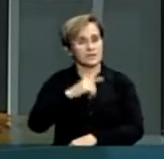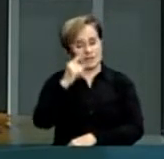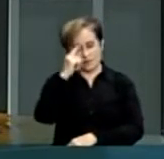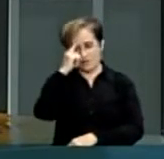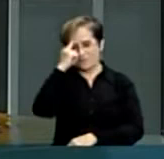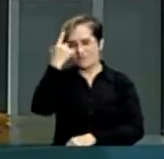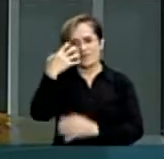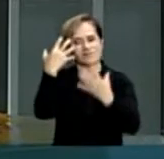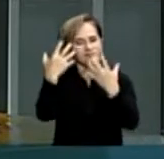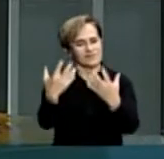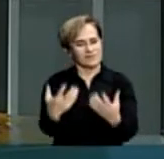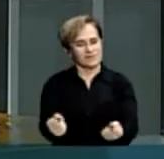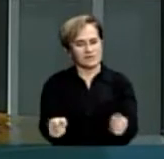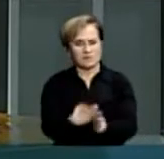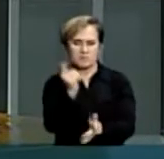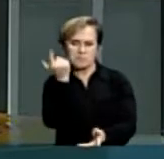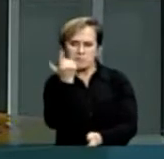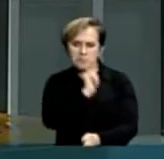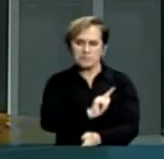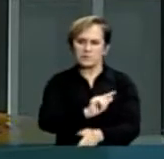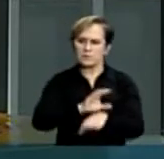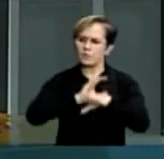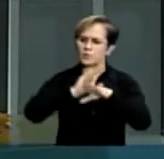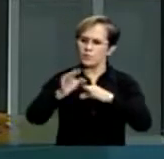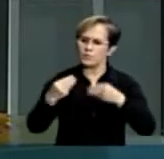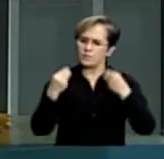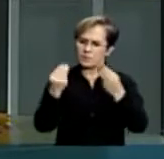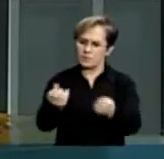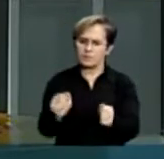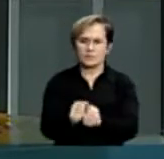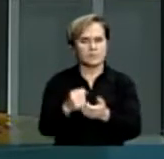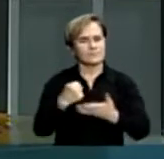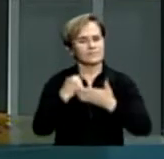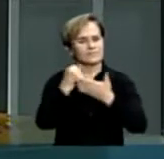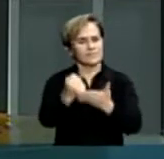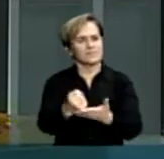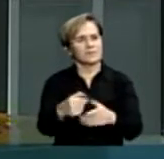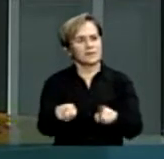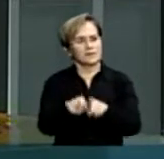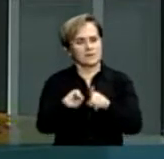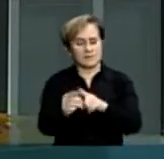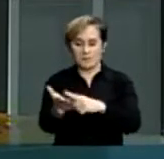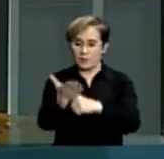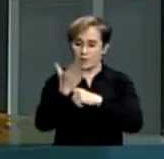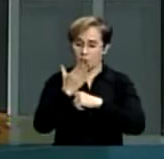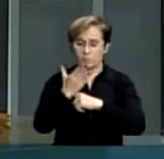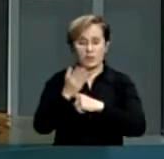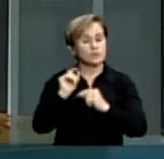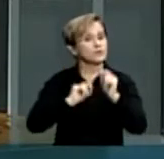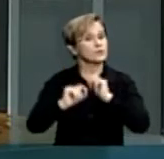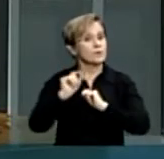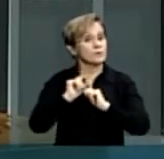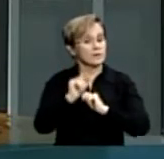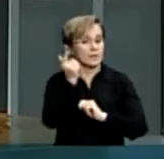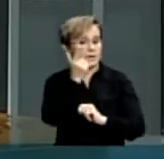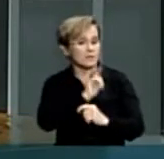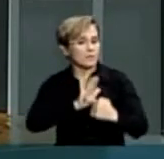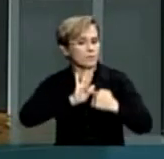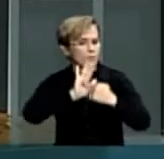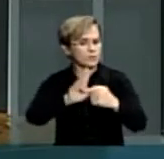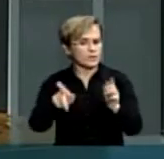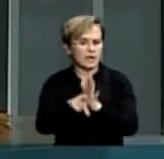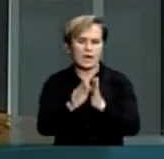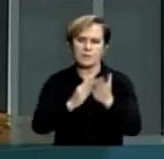essa capacidade e, ao mesmo tempo, nos ajudou a mostrar para o Brasil